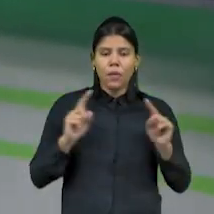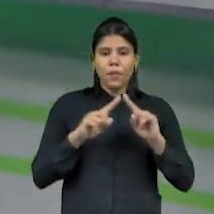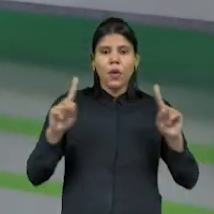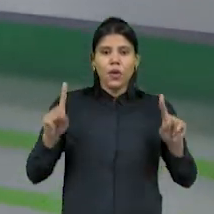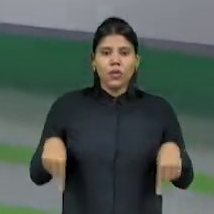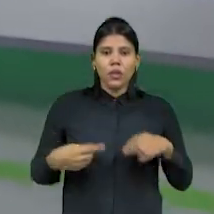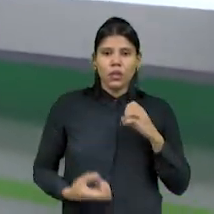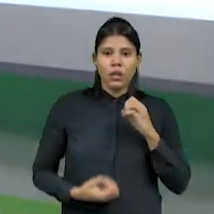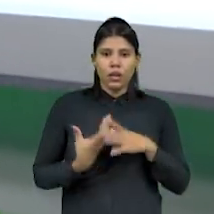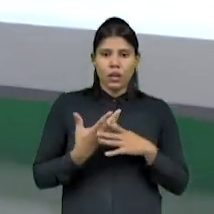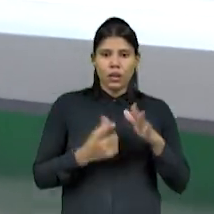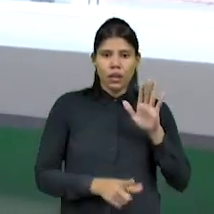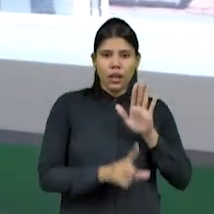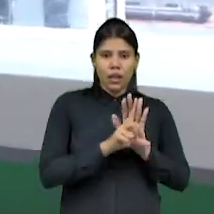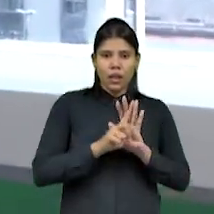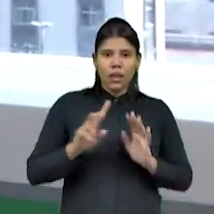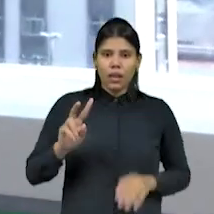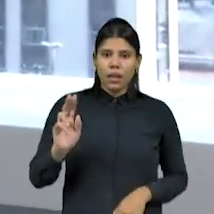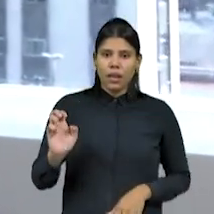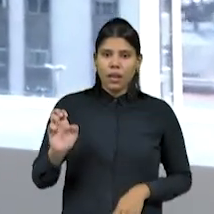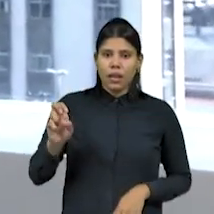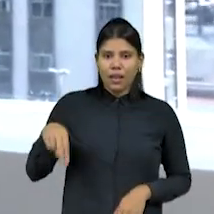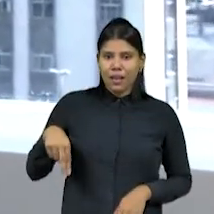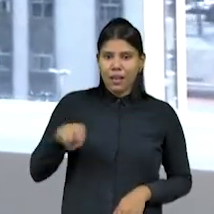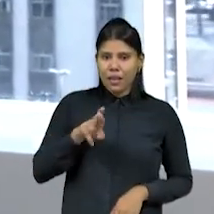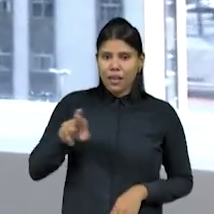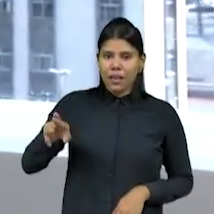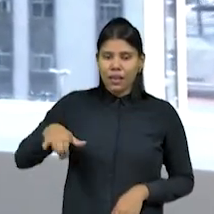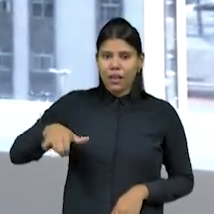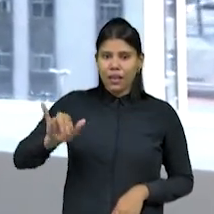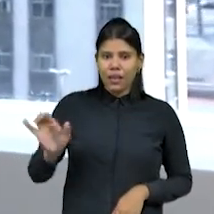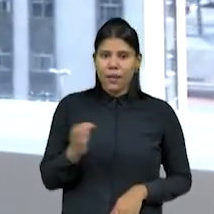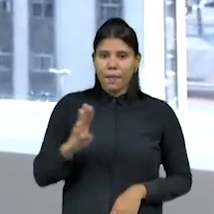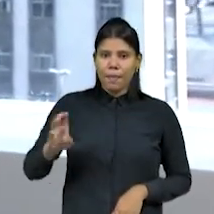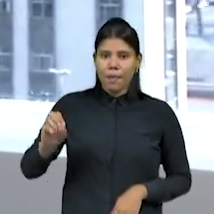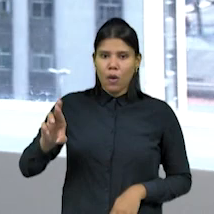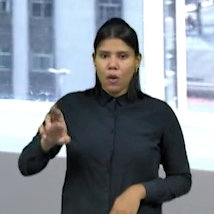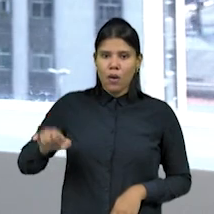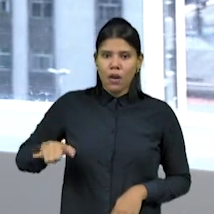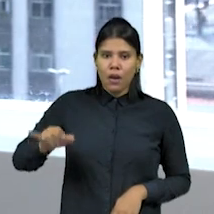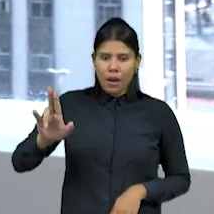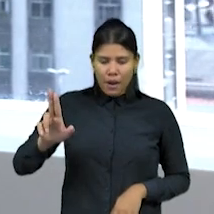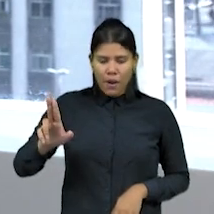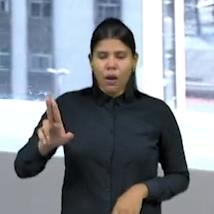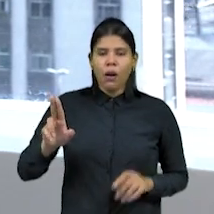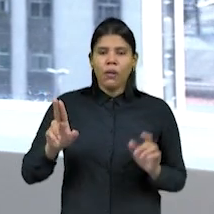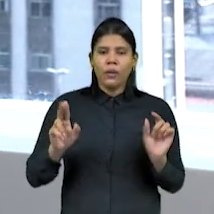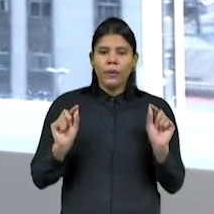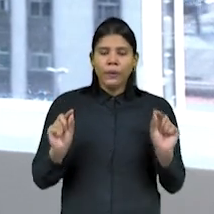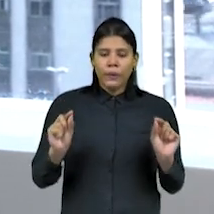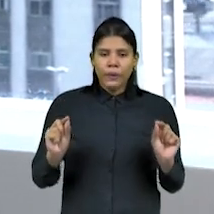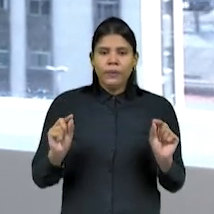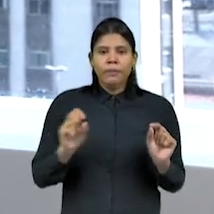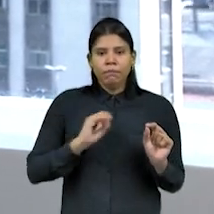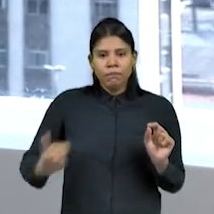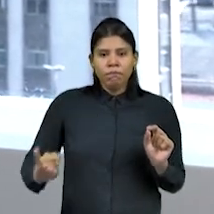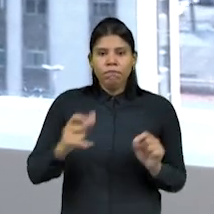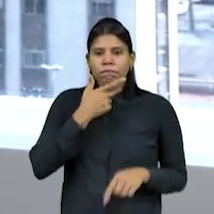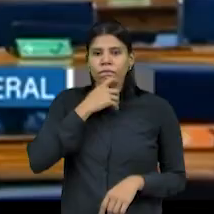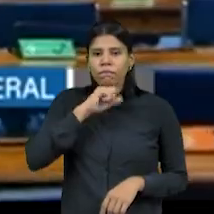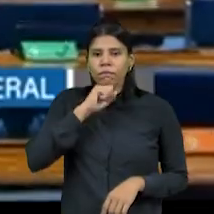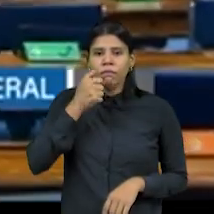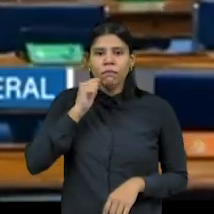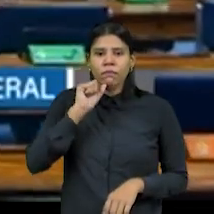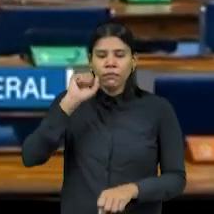a lei em Riborel, tornando o crime hediondo o homicídio contra menores de 14 anos, quando praticado pelos pais. A